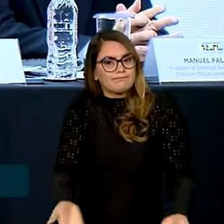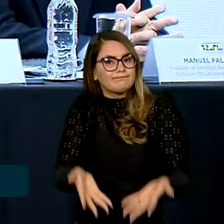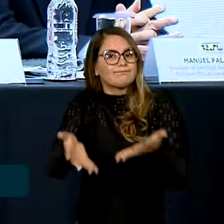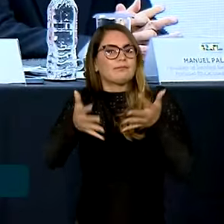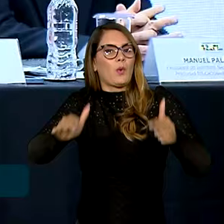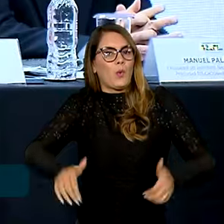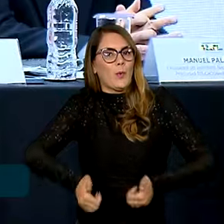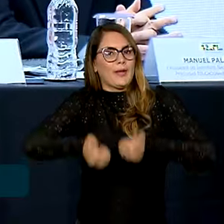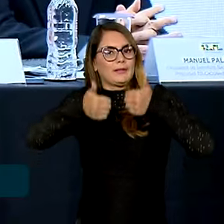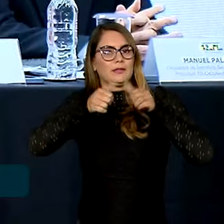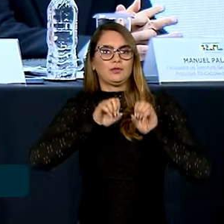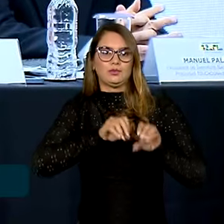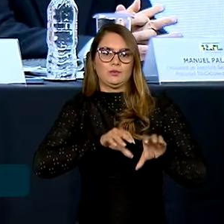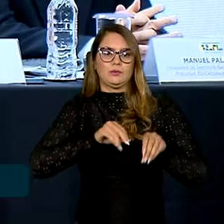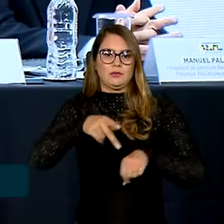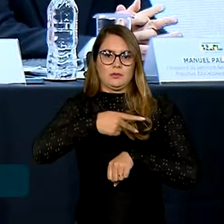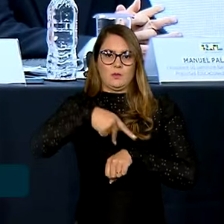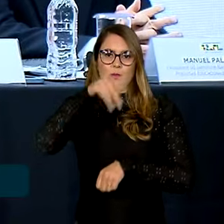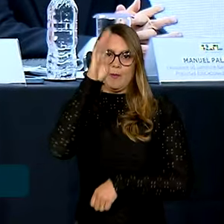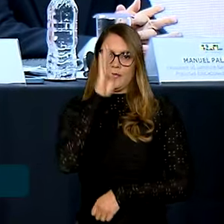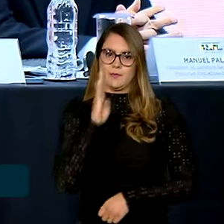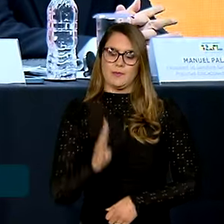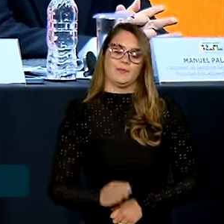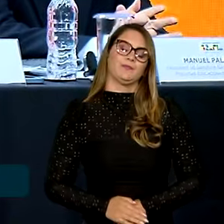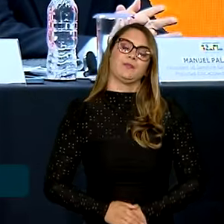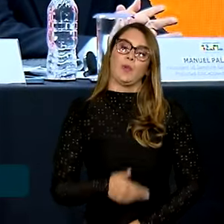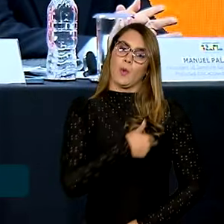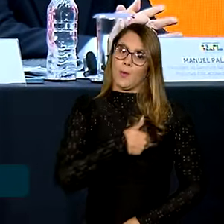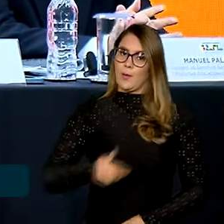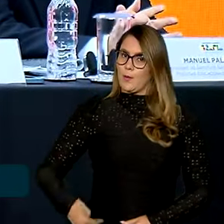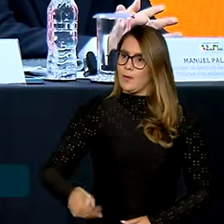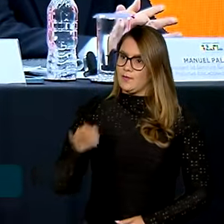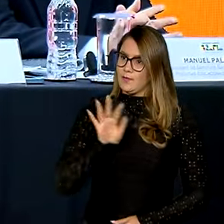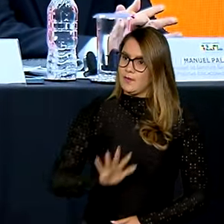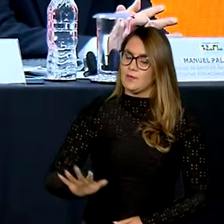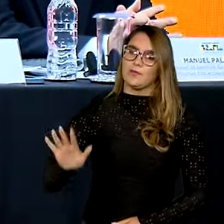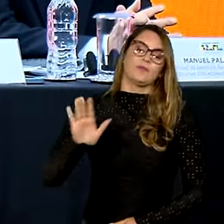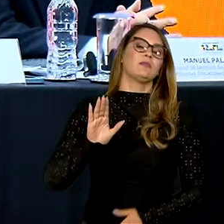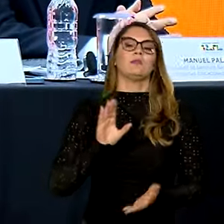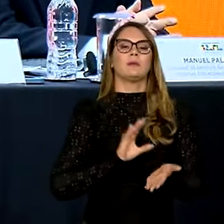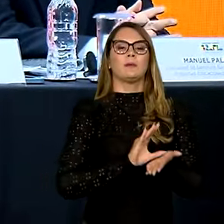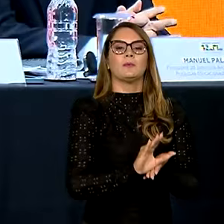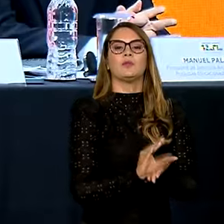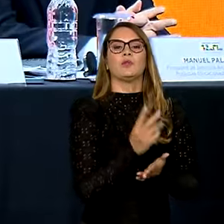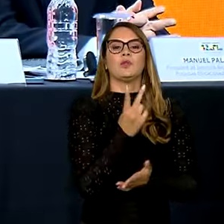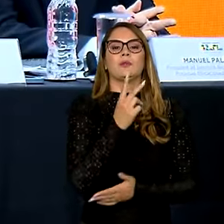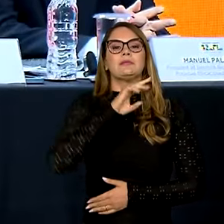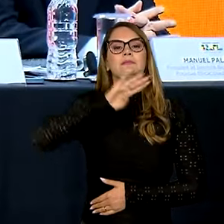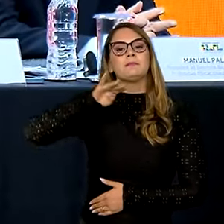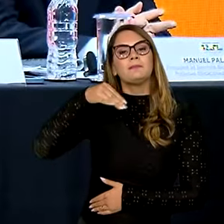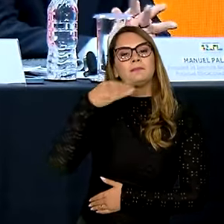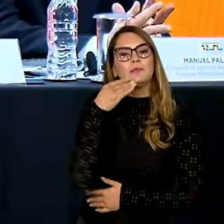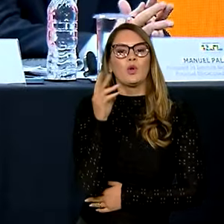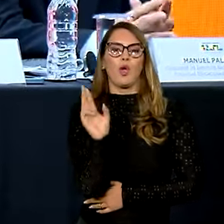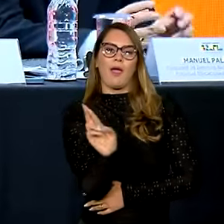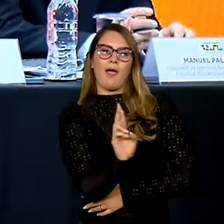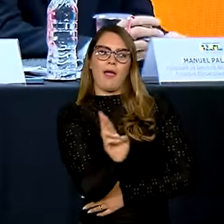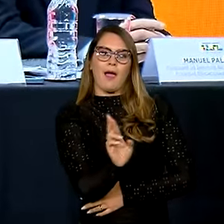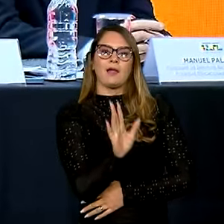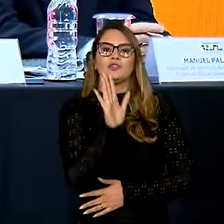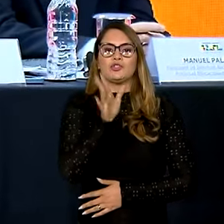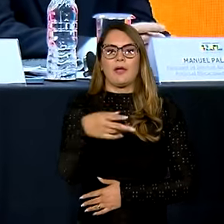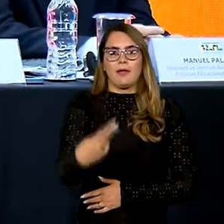qualidade do ensino no país. O governo federal está repassando quase 2 bilhões de reais já